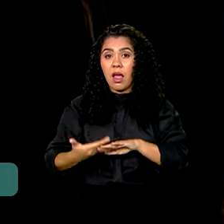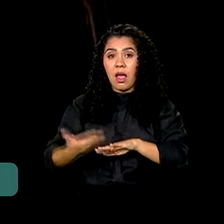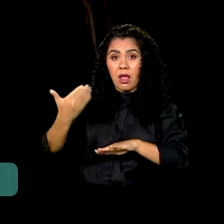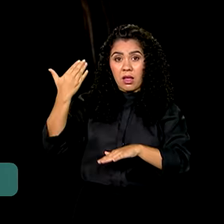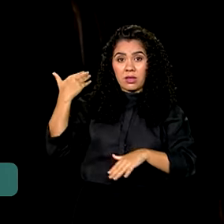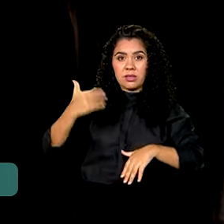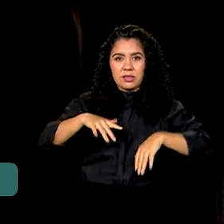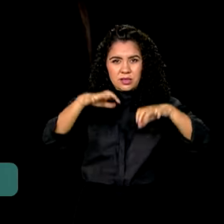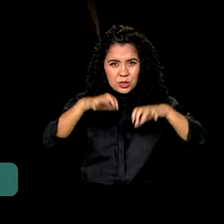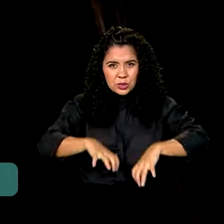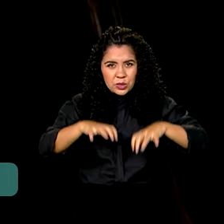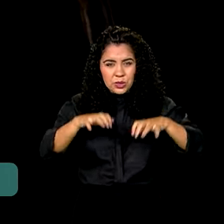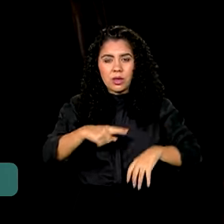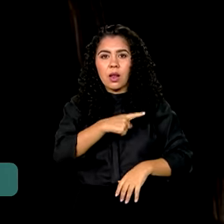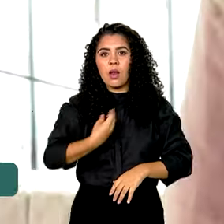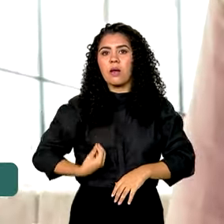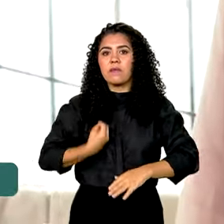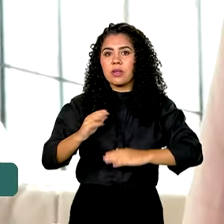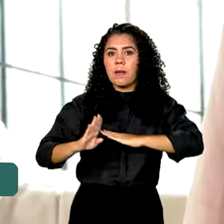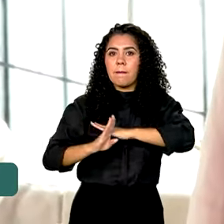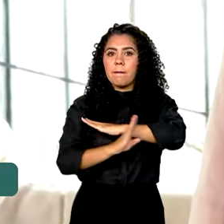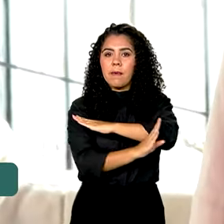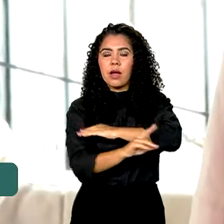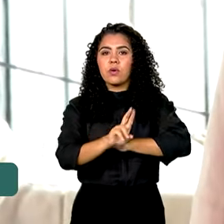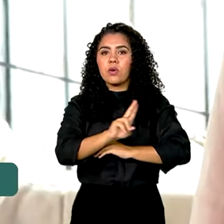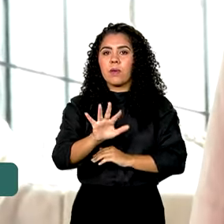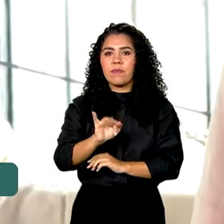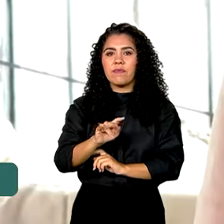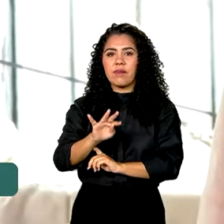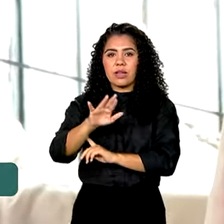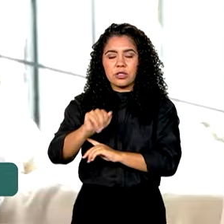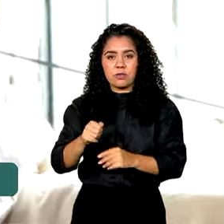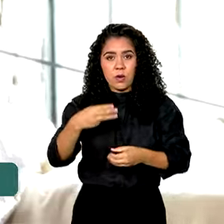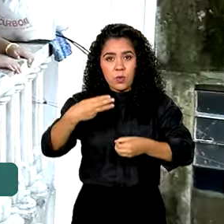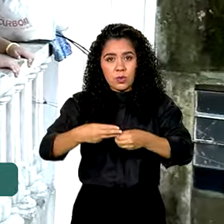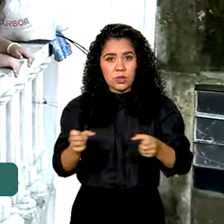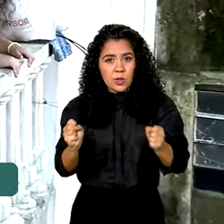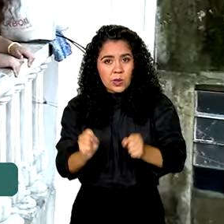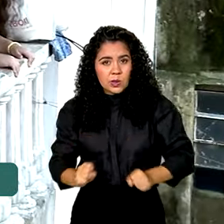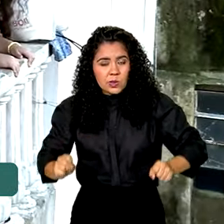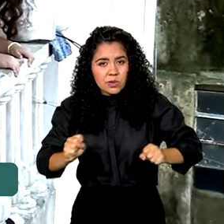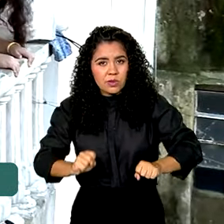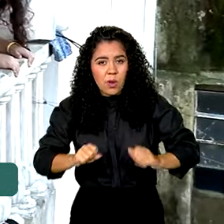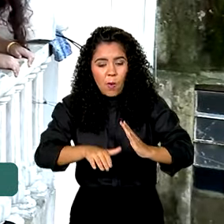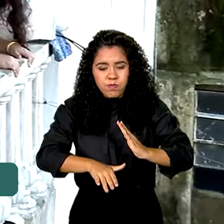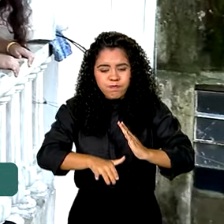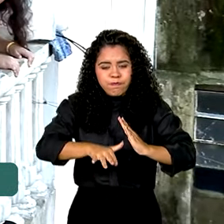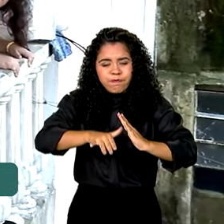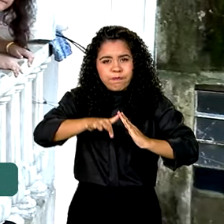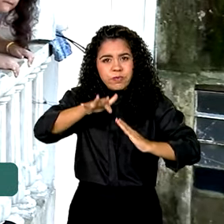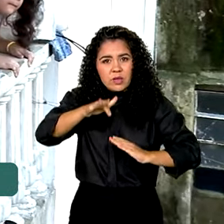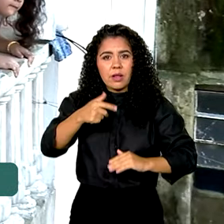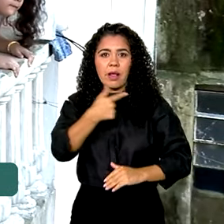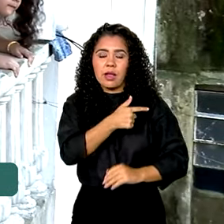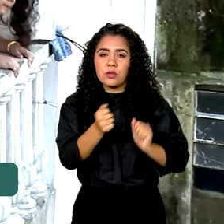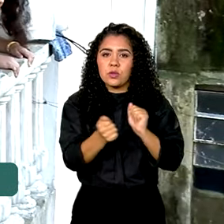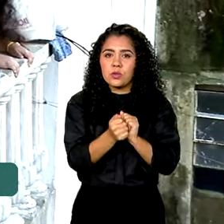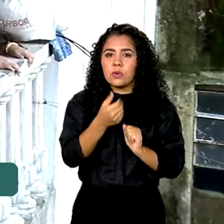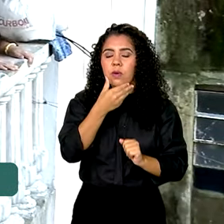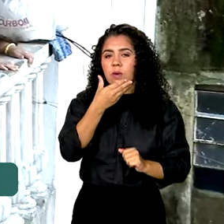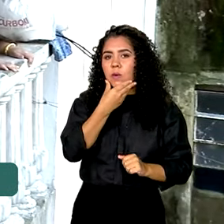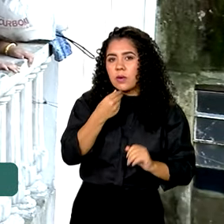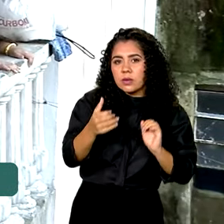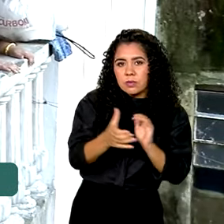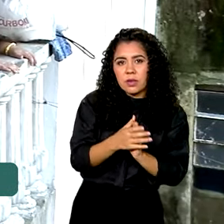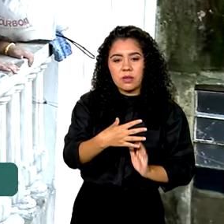morava no bairro Fátima, em Canoas, que ficou completamente alagado. Junto com o marido e o filho, se mudou para outra